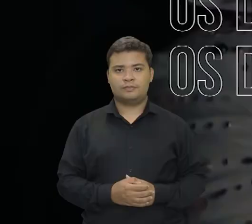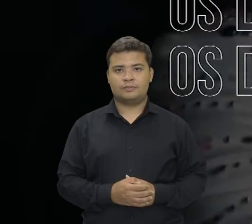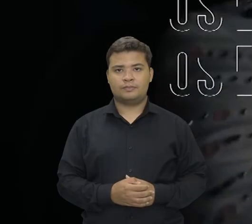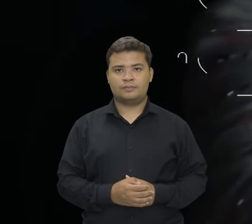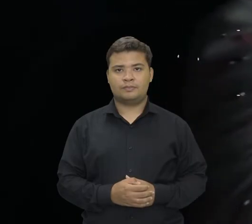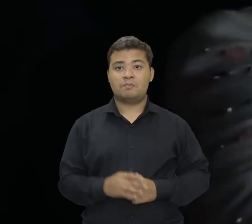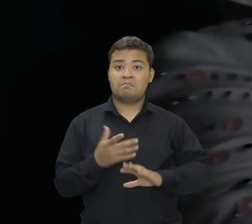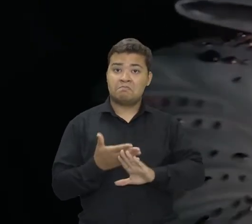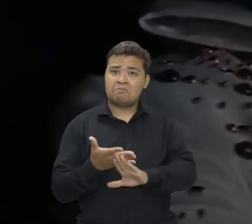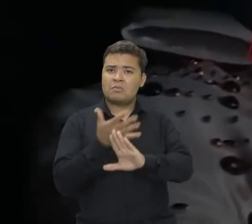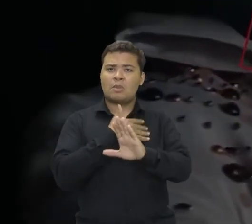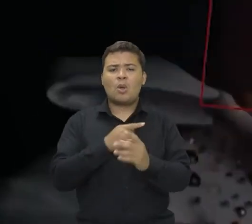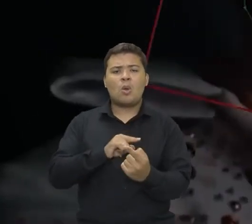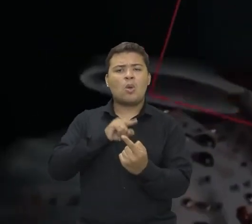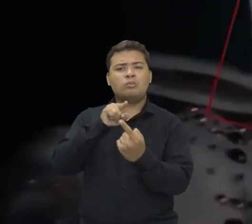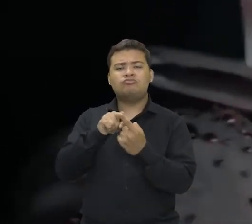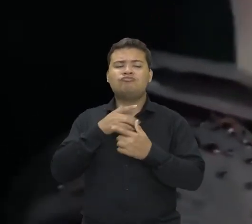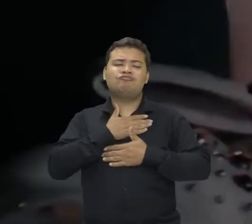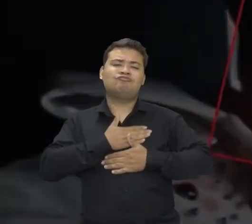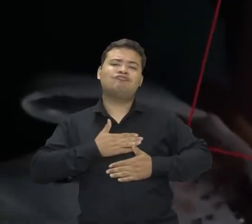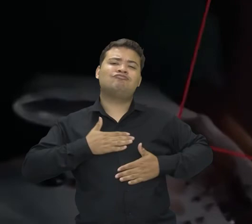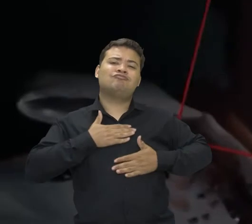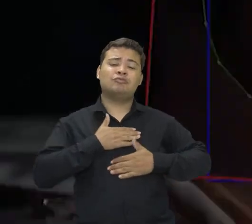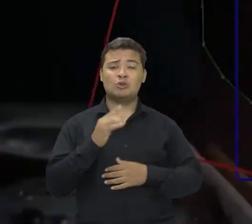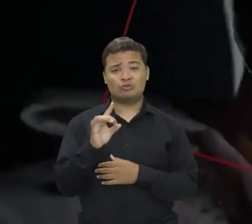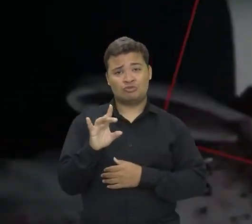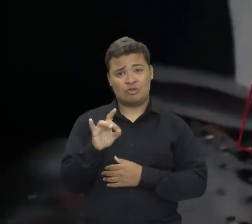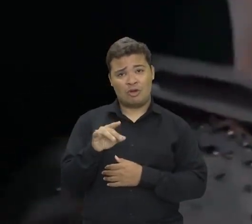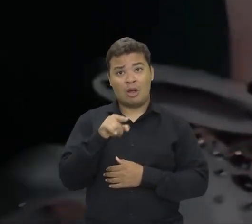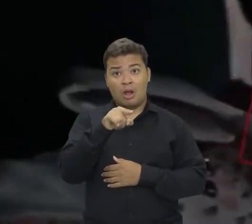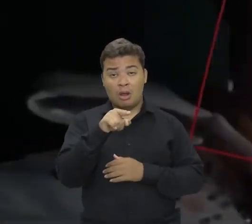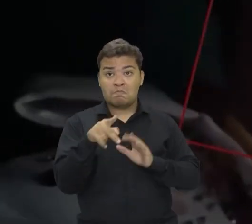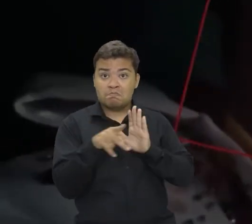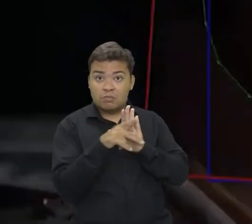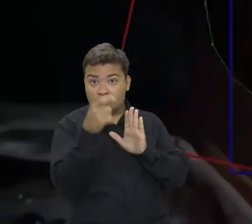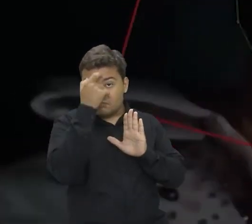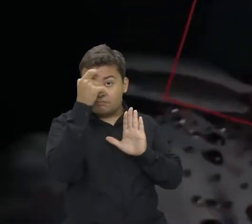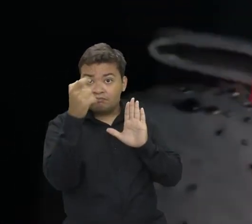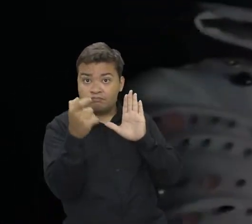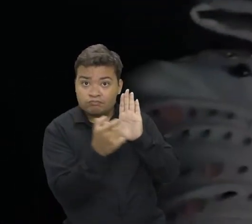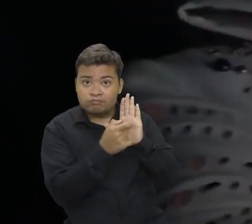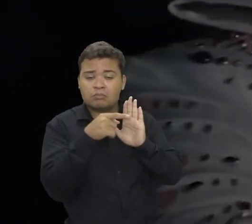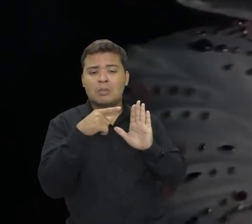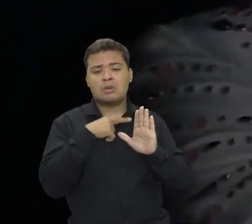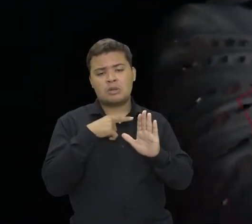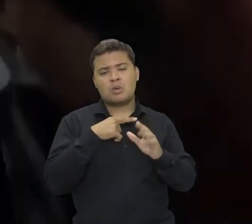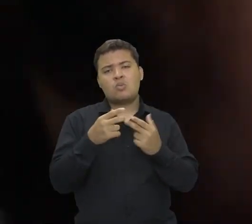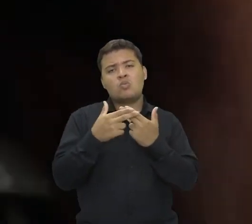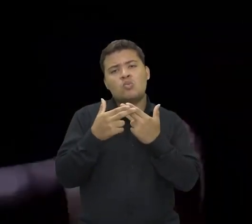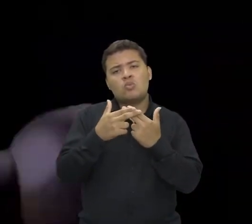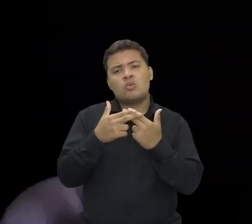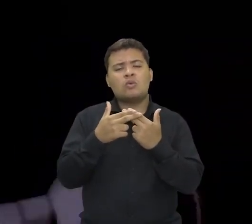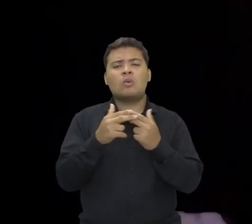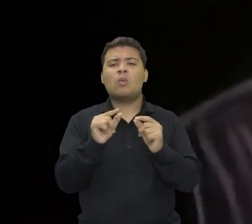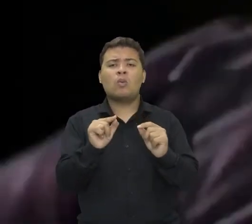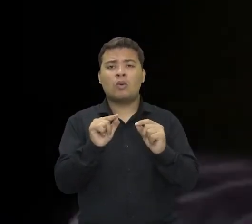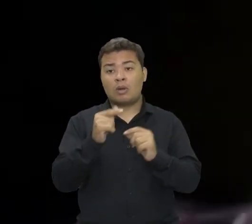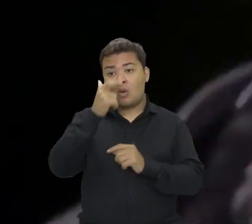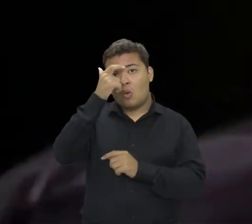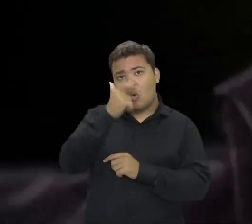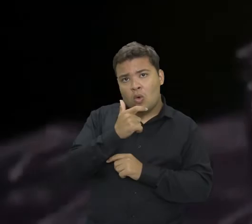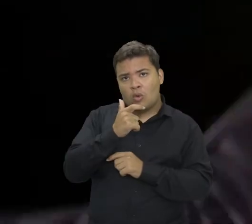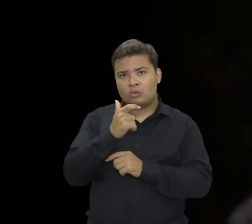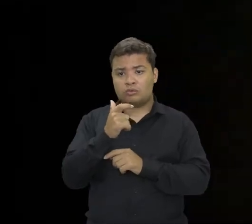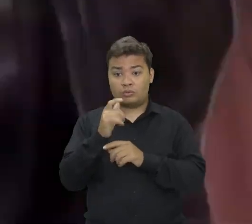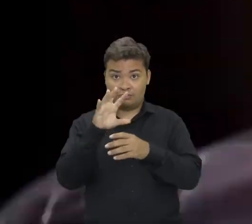No início, era pura diversão. um recurso de inteligência artificial usado para substituir ou modificar